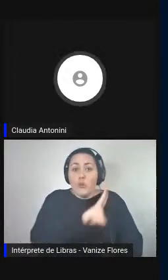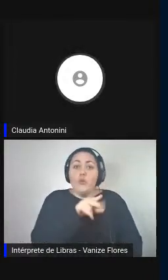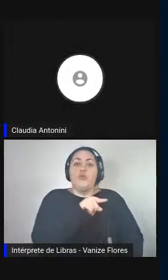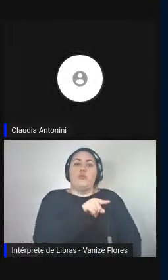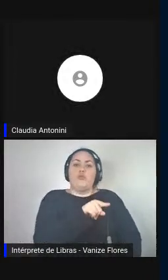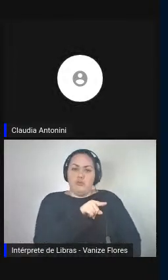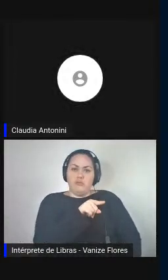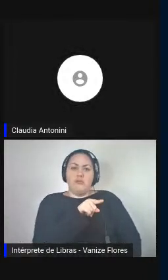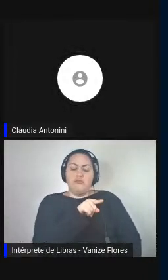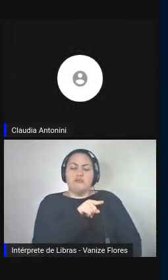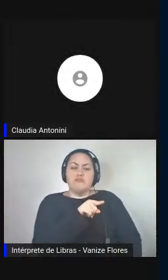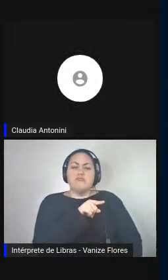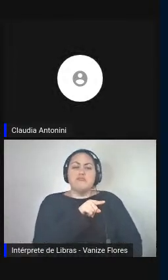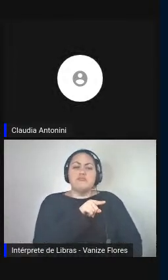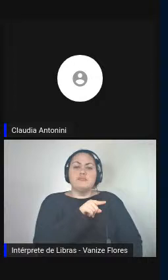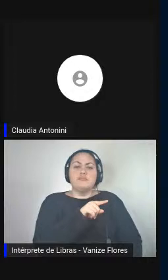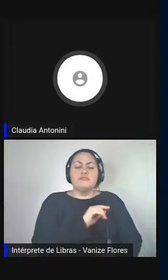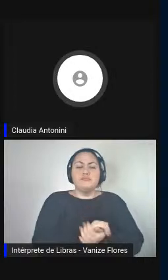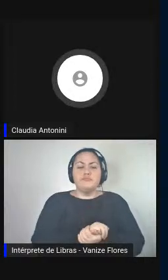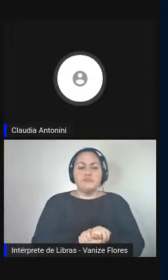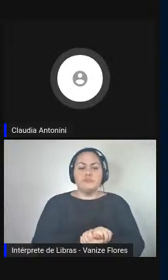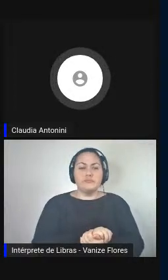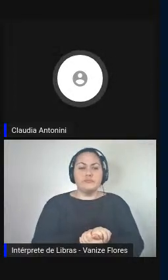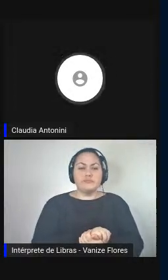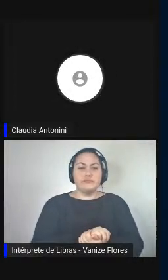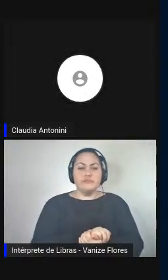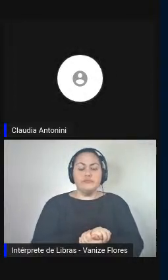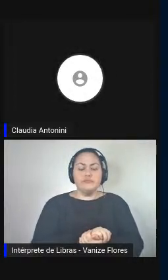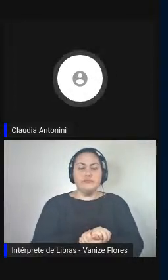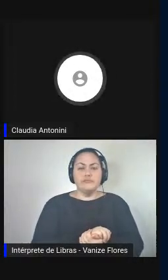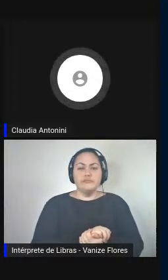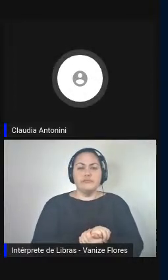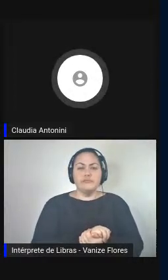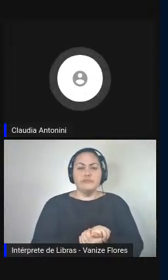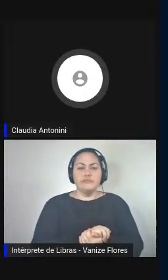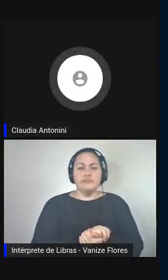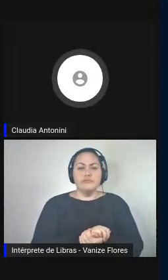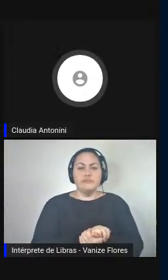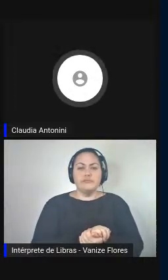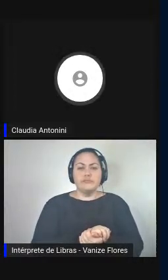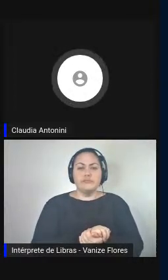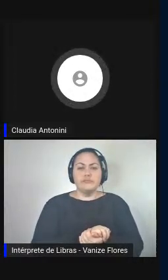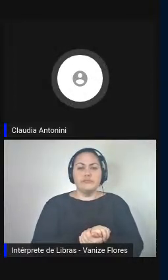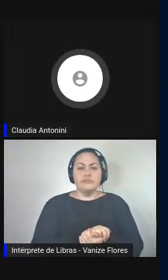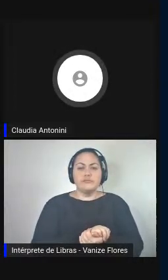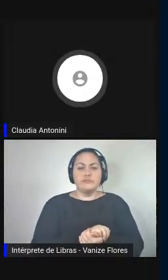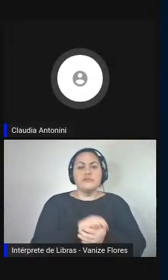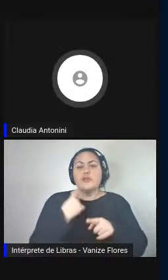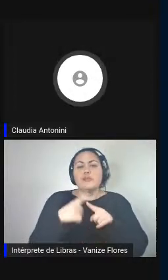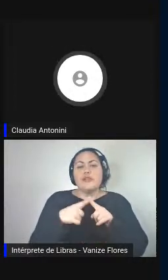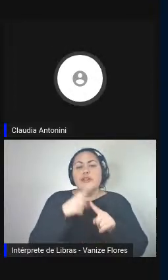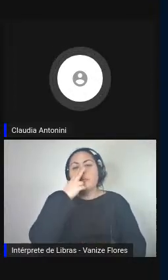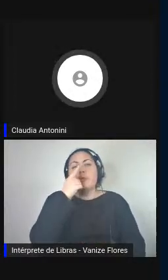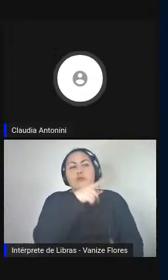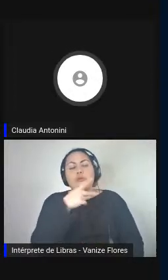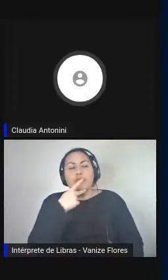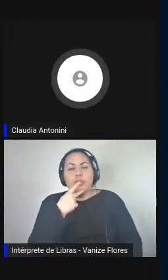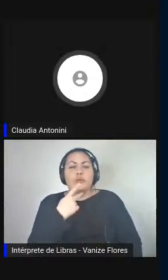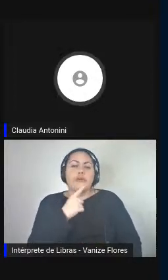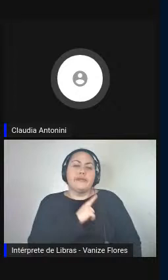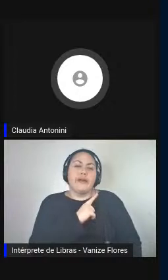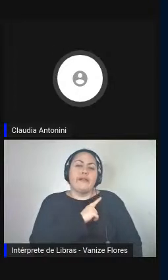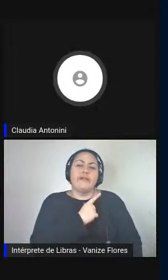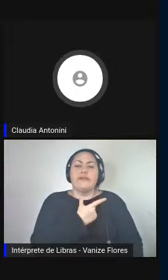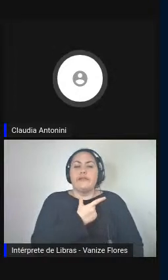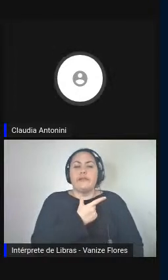disseste, que a máquina tenha que imitar o ser humano, do medo que temos que